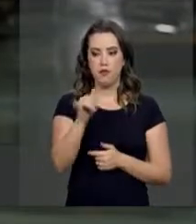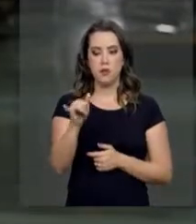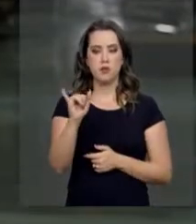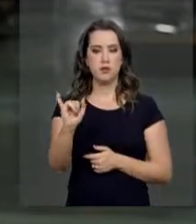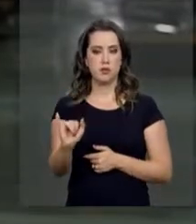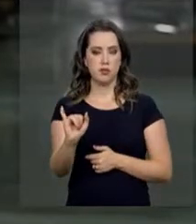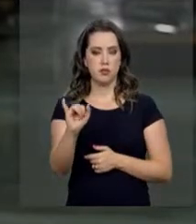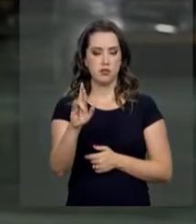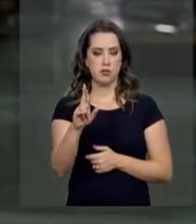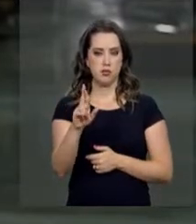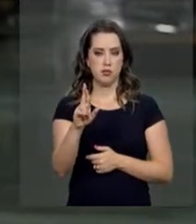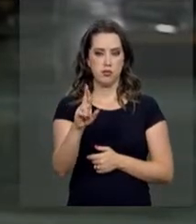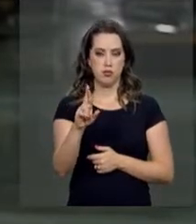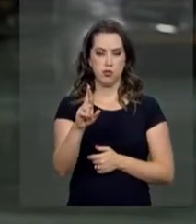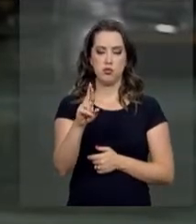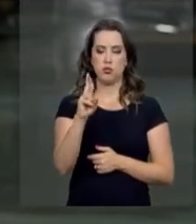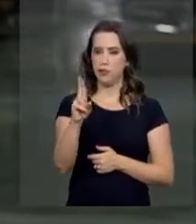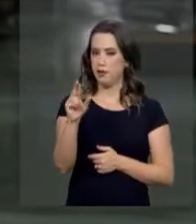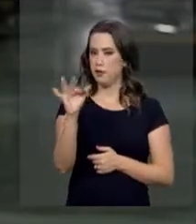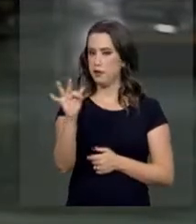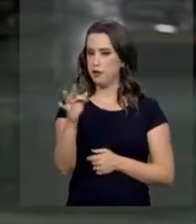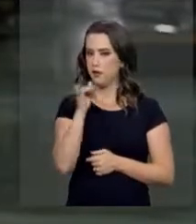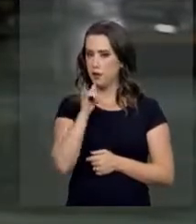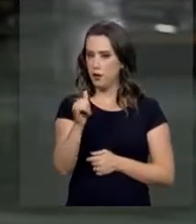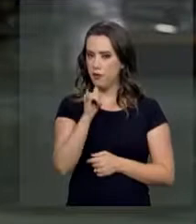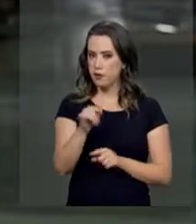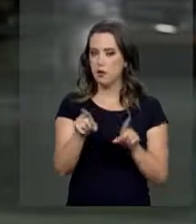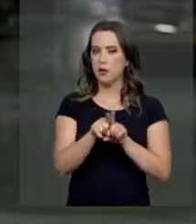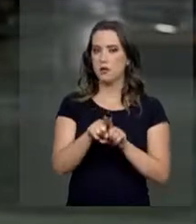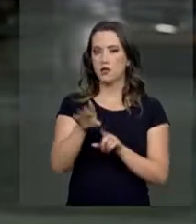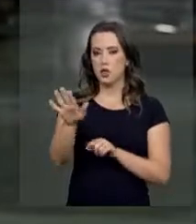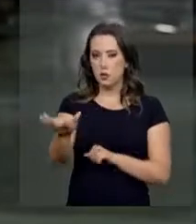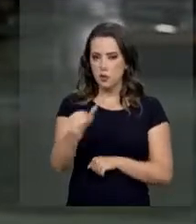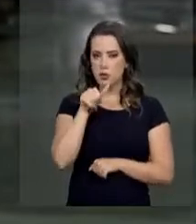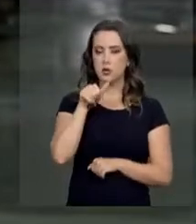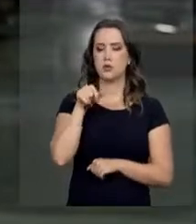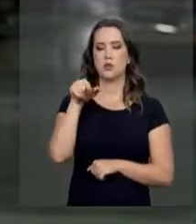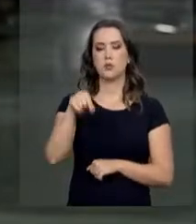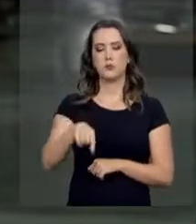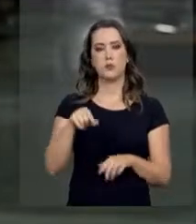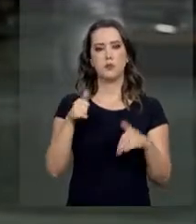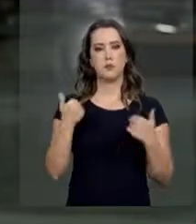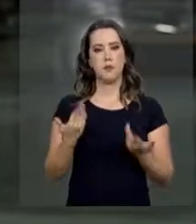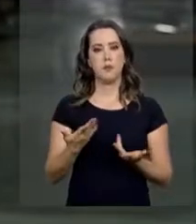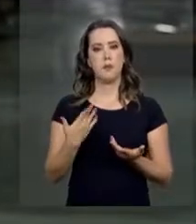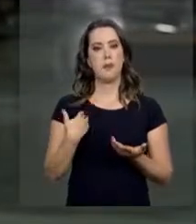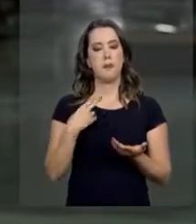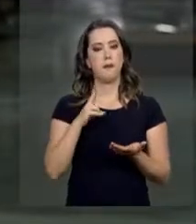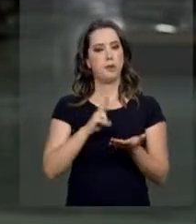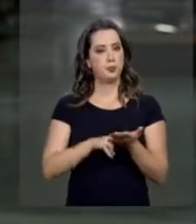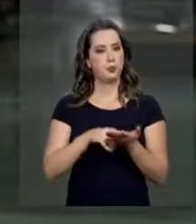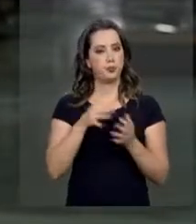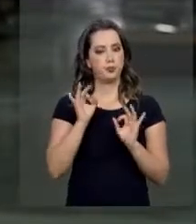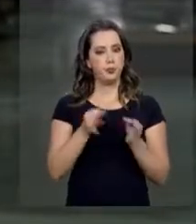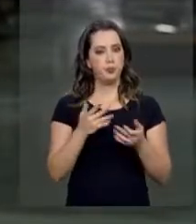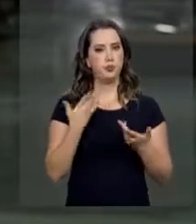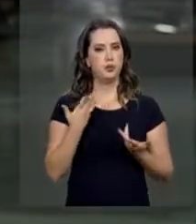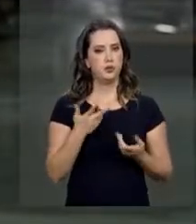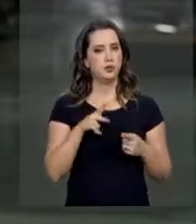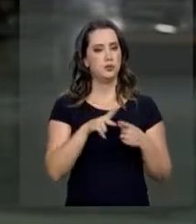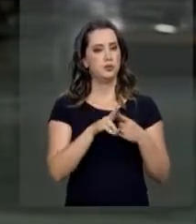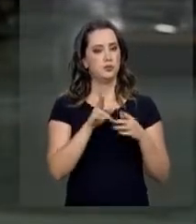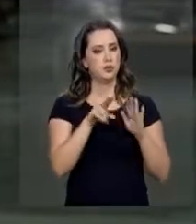da Receita Federal e corre o risco de ser intimado, né, Roberto, formalmente. Para fazer essa